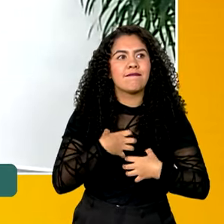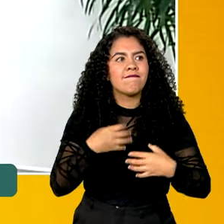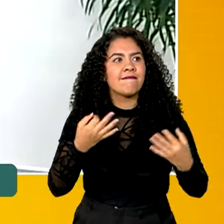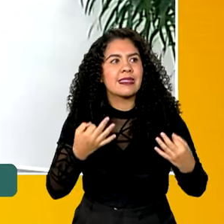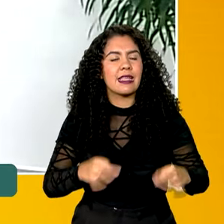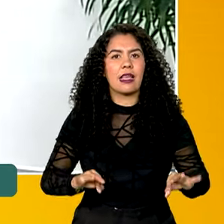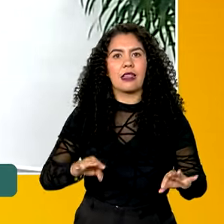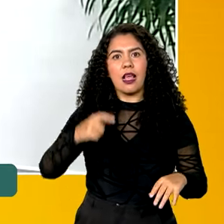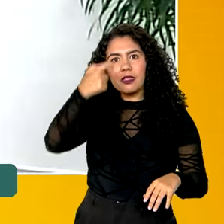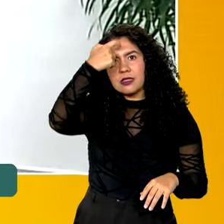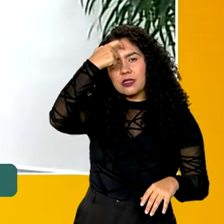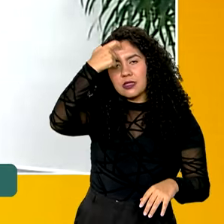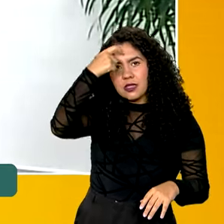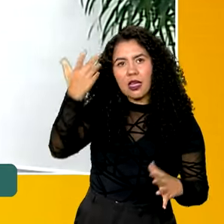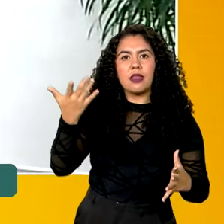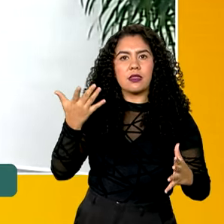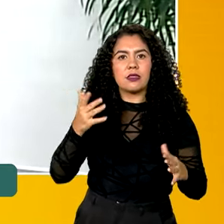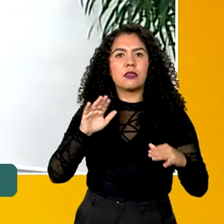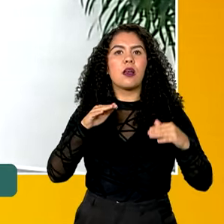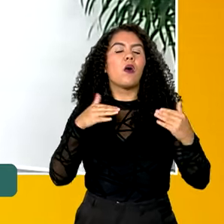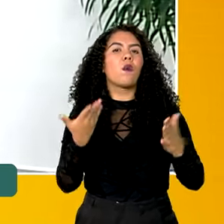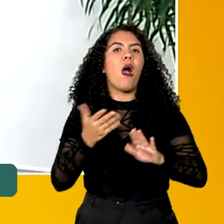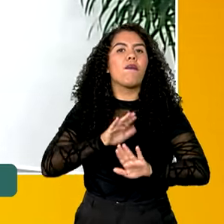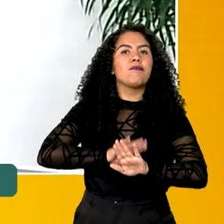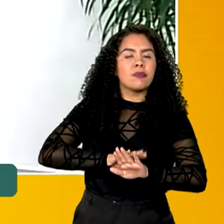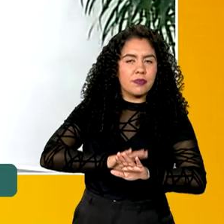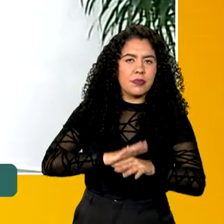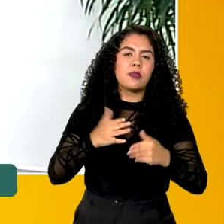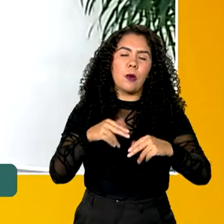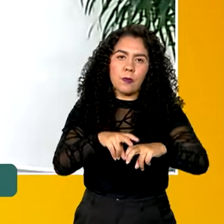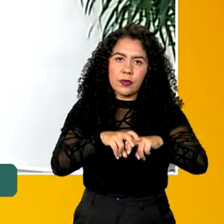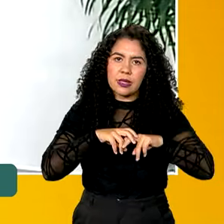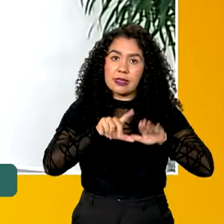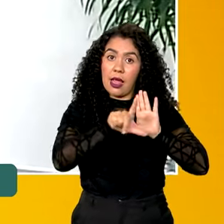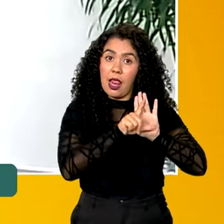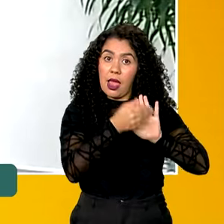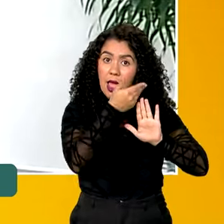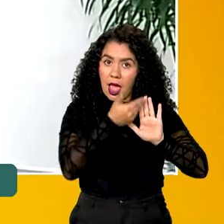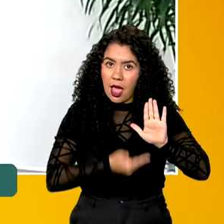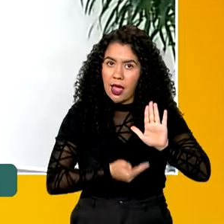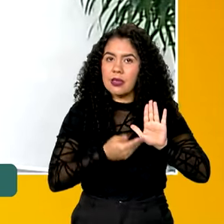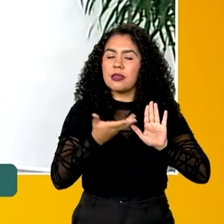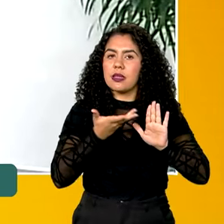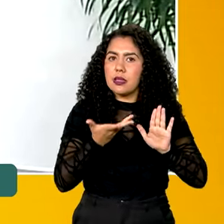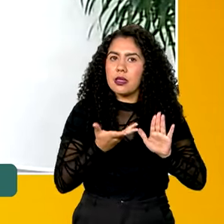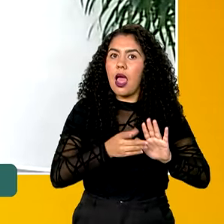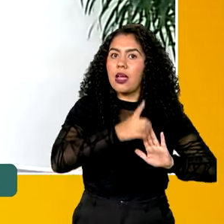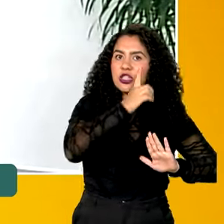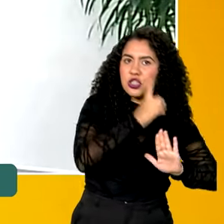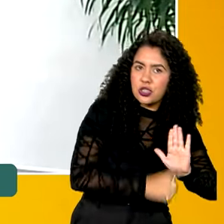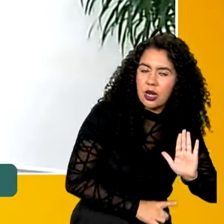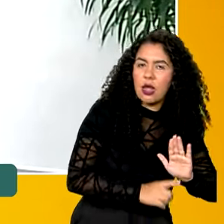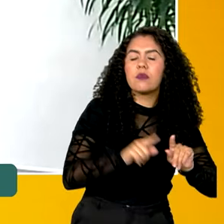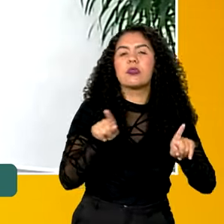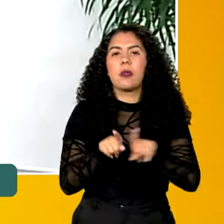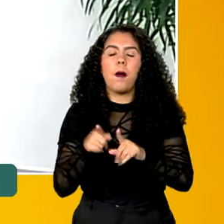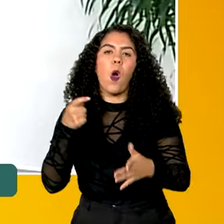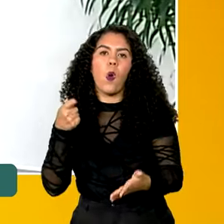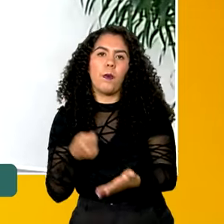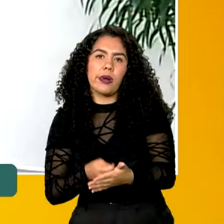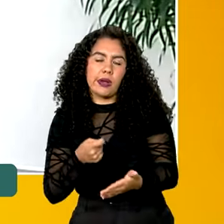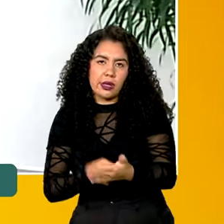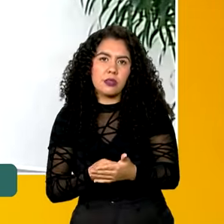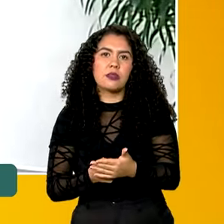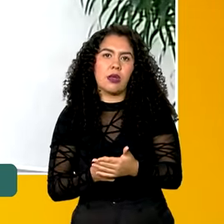verdadeira sobre as finalidades desse tratamento. Então, essa é uma lei que busca estabelecer direitos para os indivíduos e também obrigações para